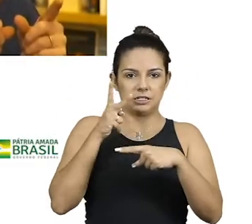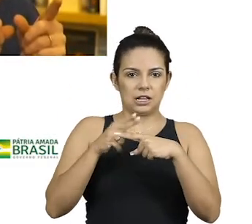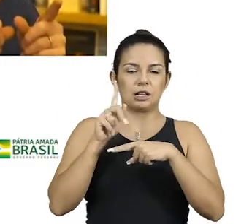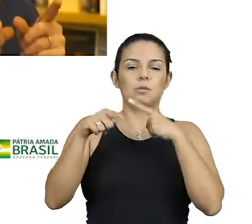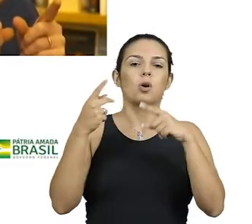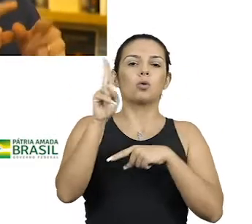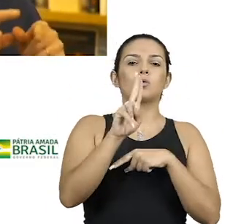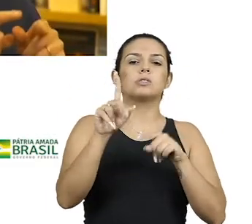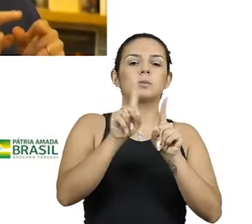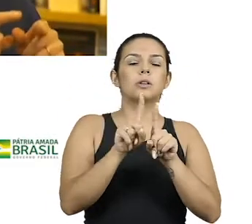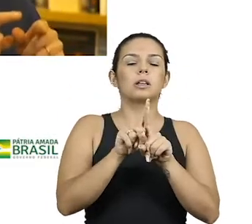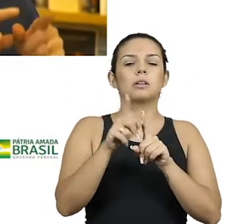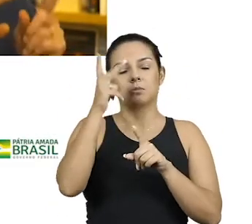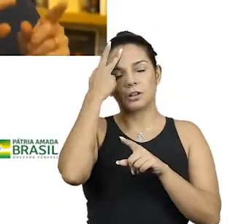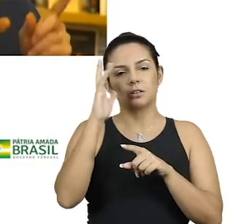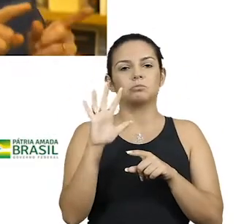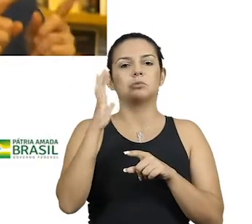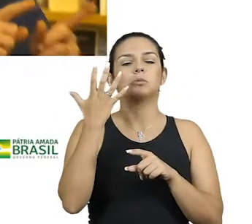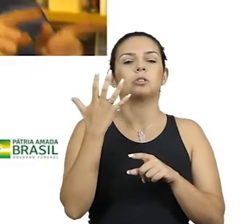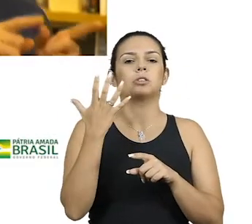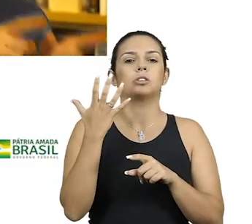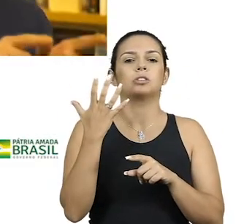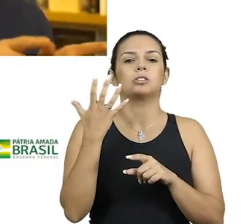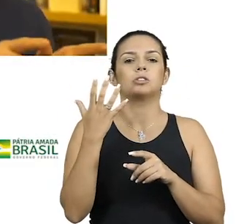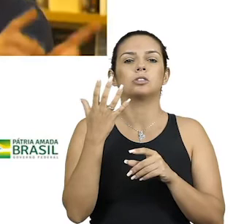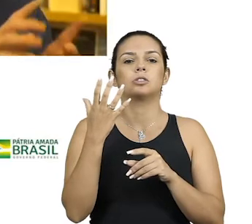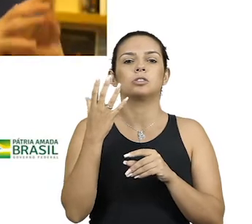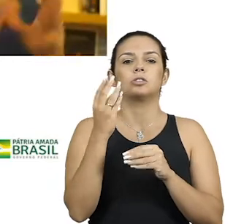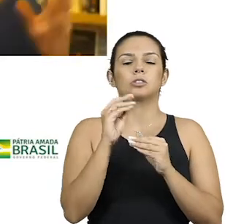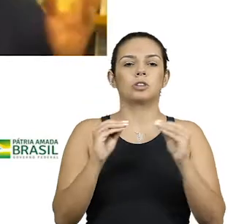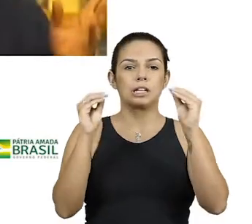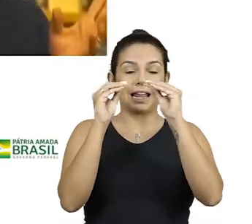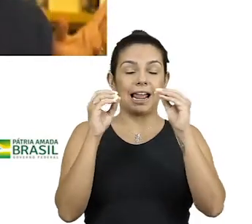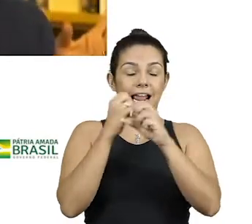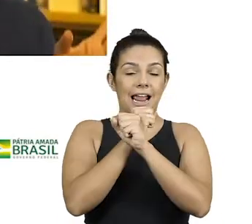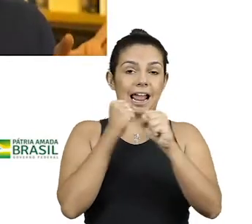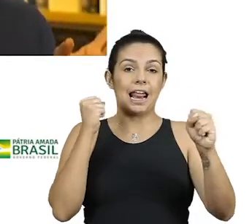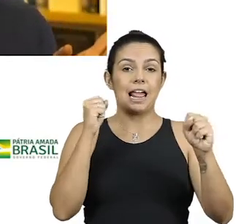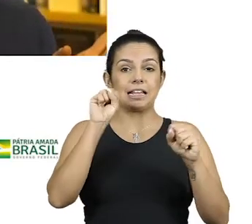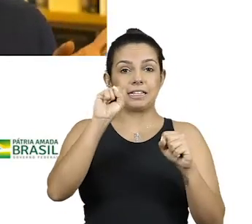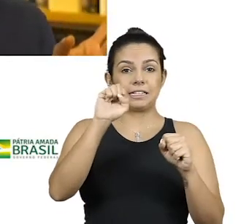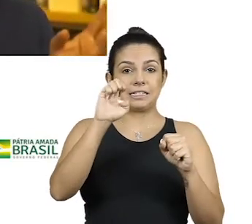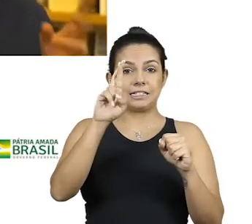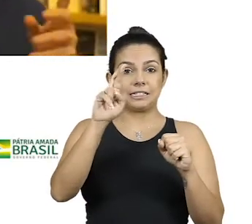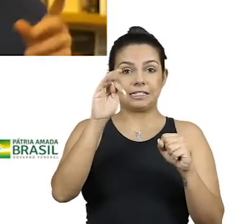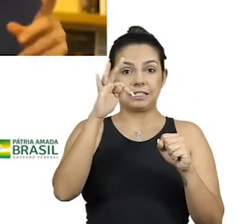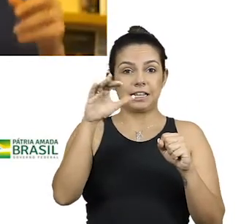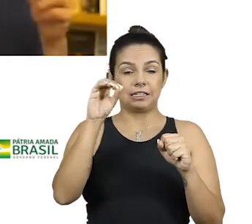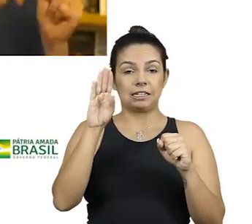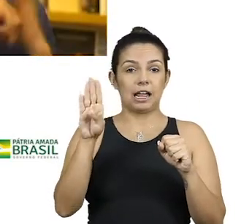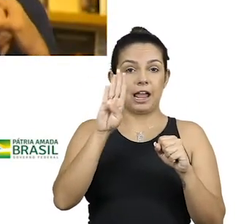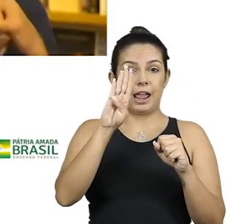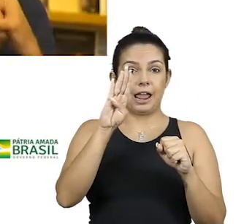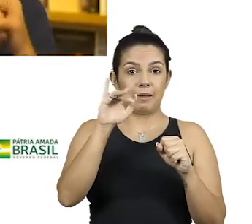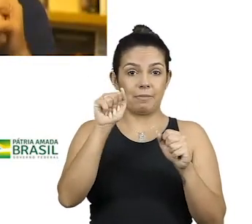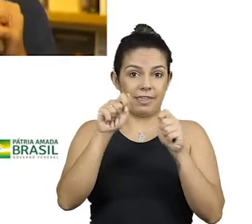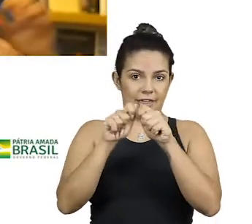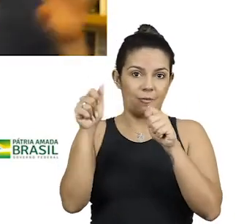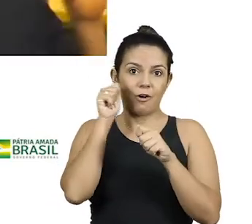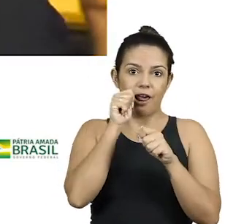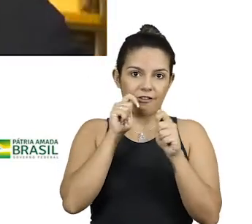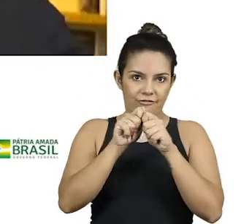também, por ocasião da montagem do Grande Sertão, a montagem extraordinária que a Bialessa fez. A Bialessa fez. É.